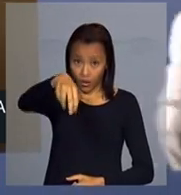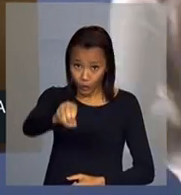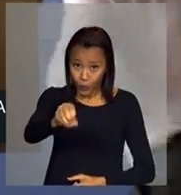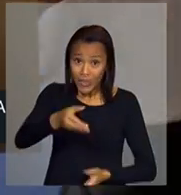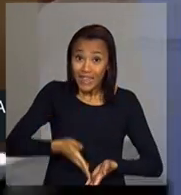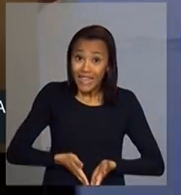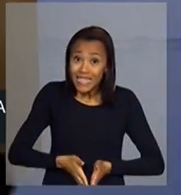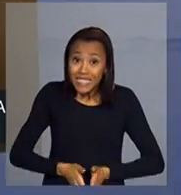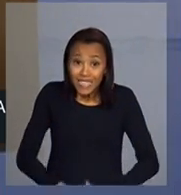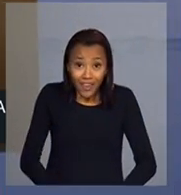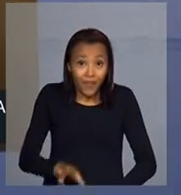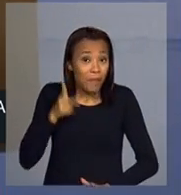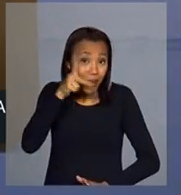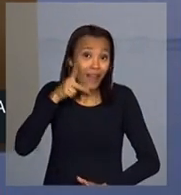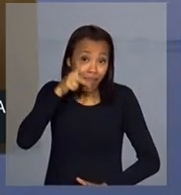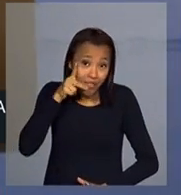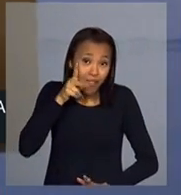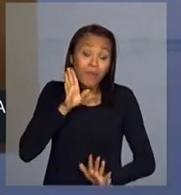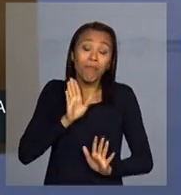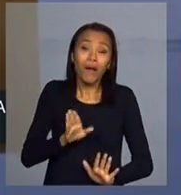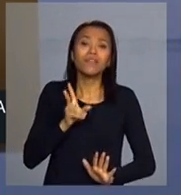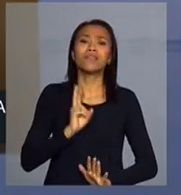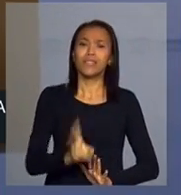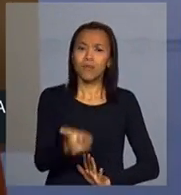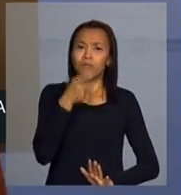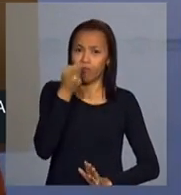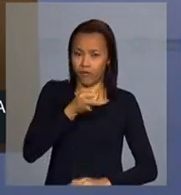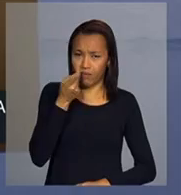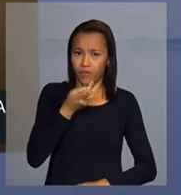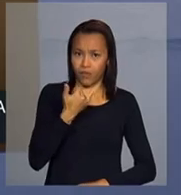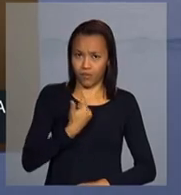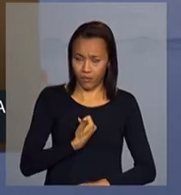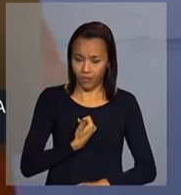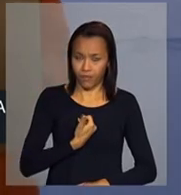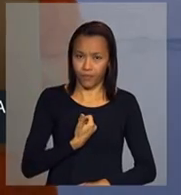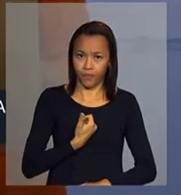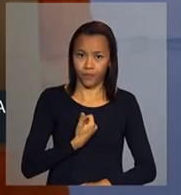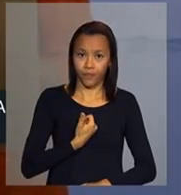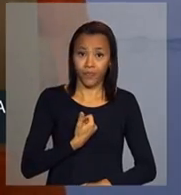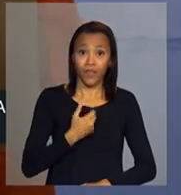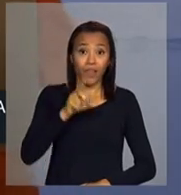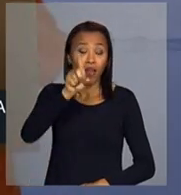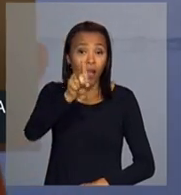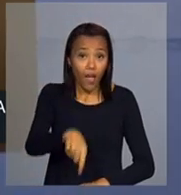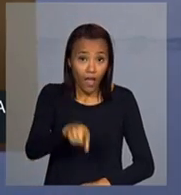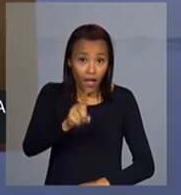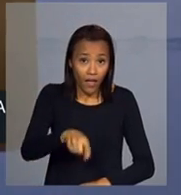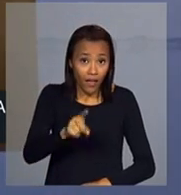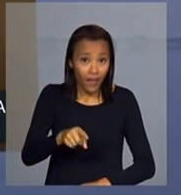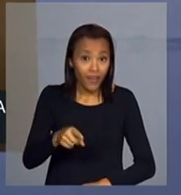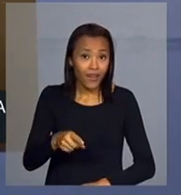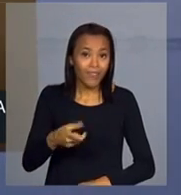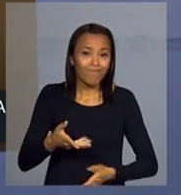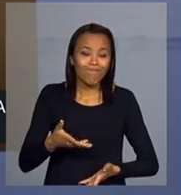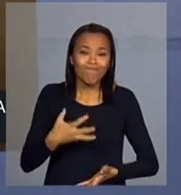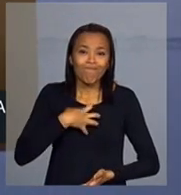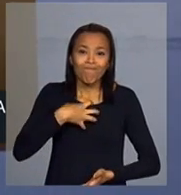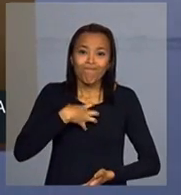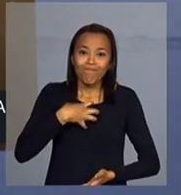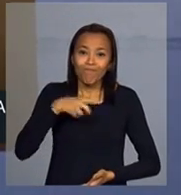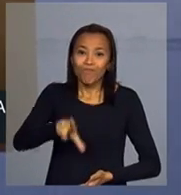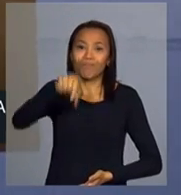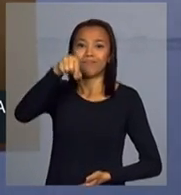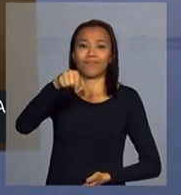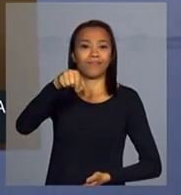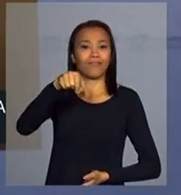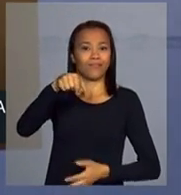na Paraíba, mas sempre me disse que era pernambucano por opção